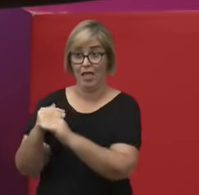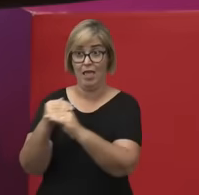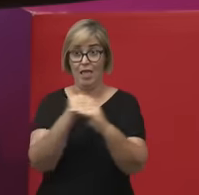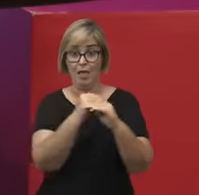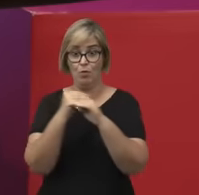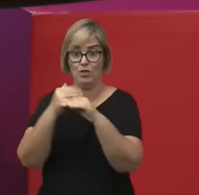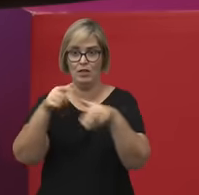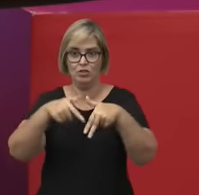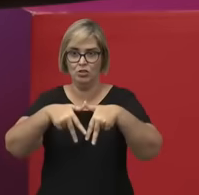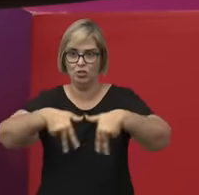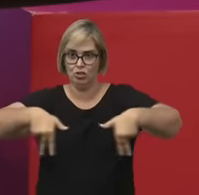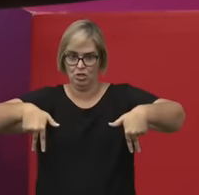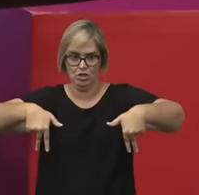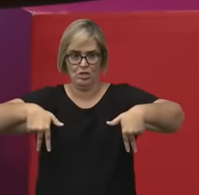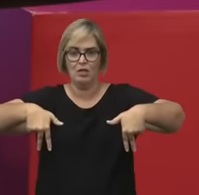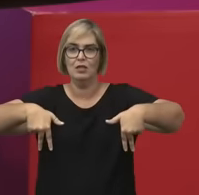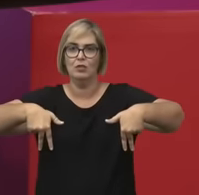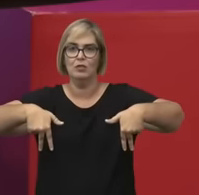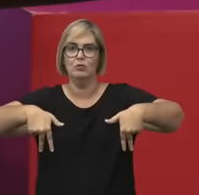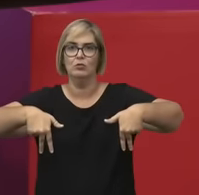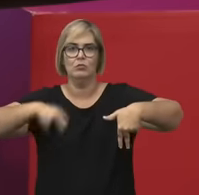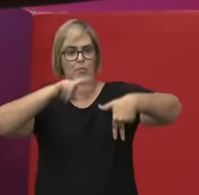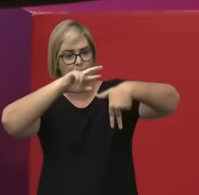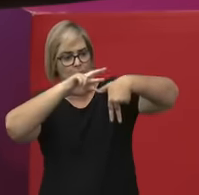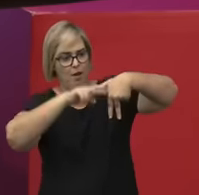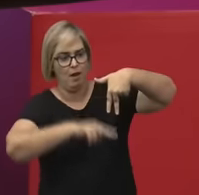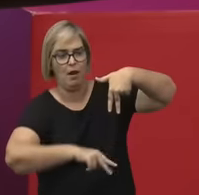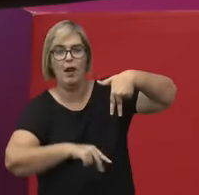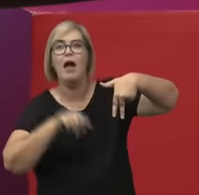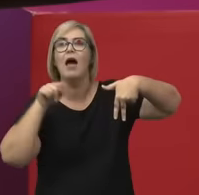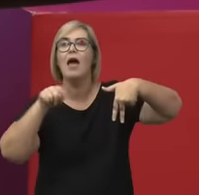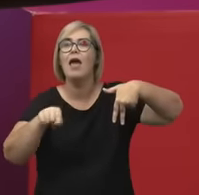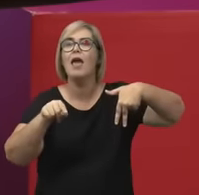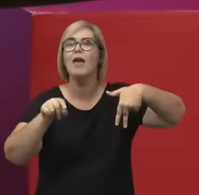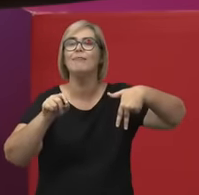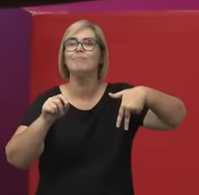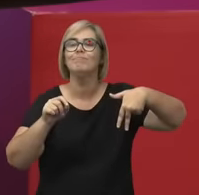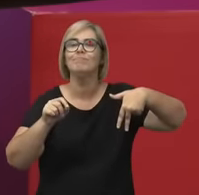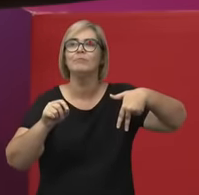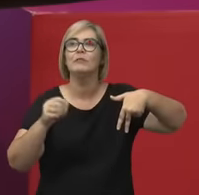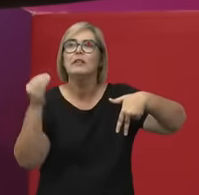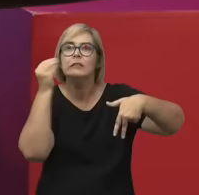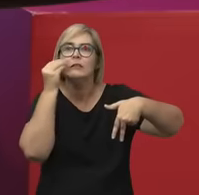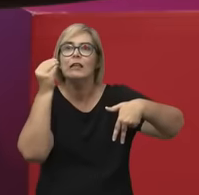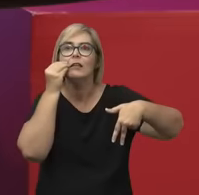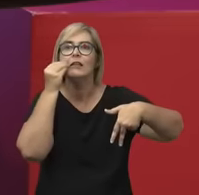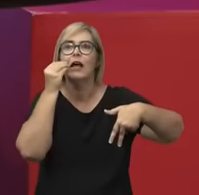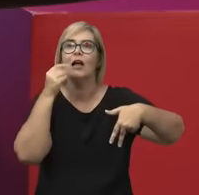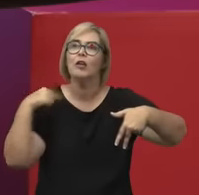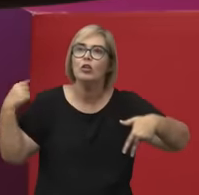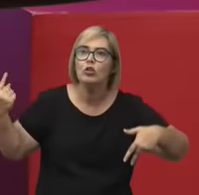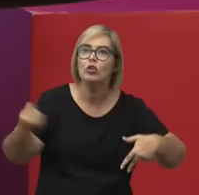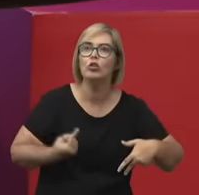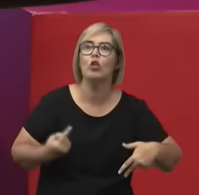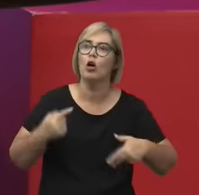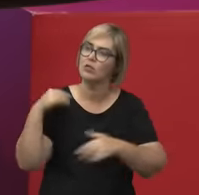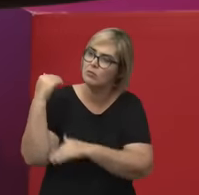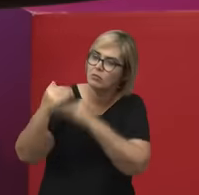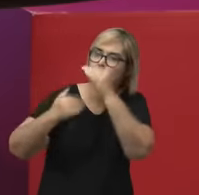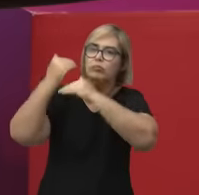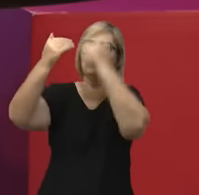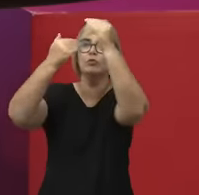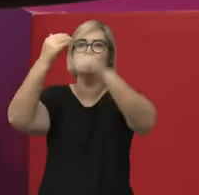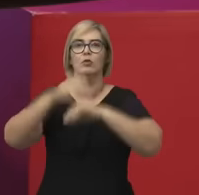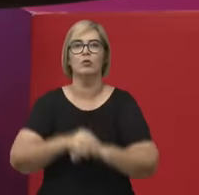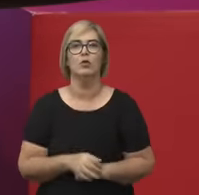preencher essa lacuna de dados de gênero, é uma condição para o nosso desenvolvimento, é uma condição para a